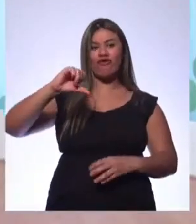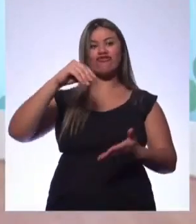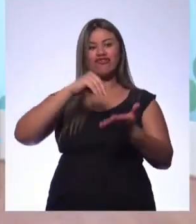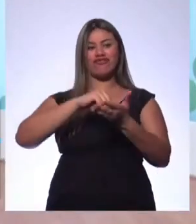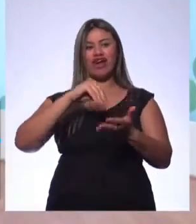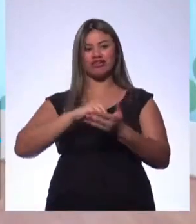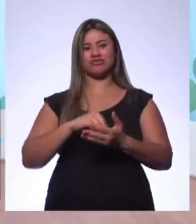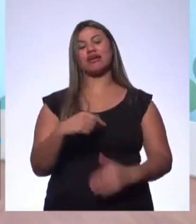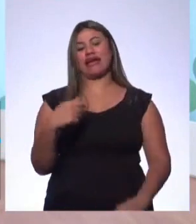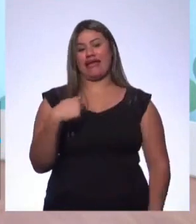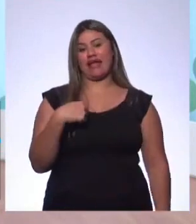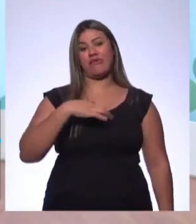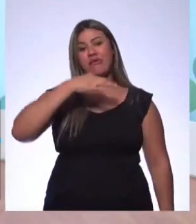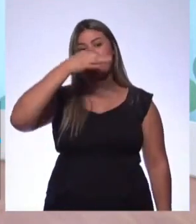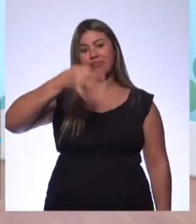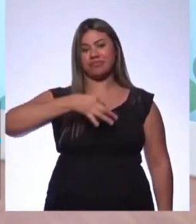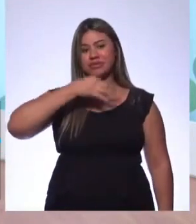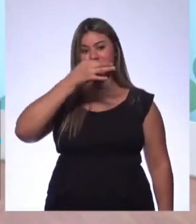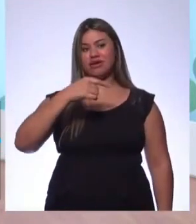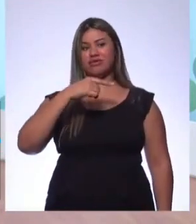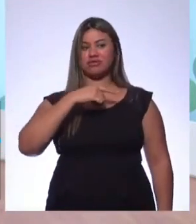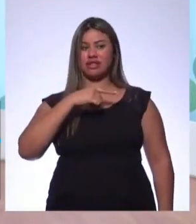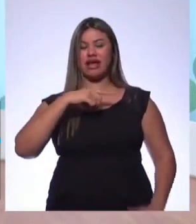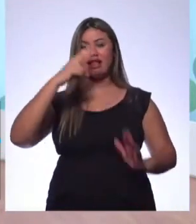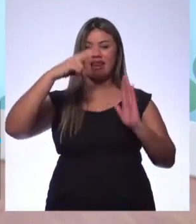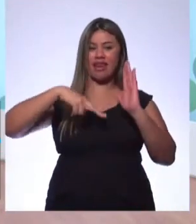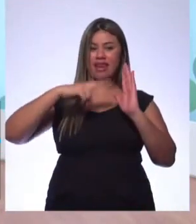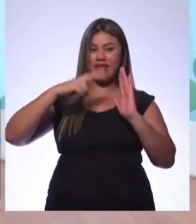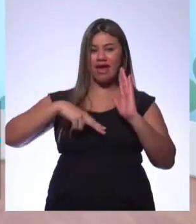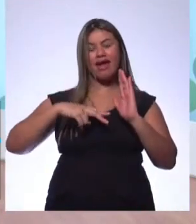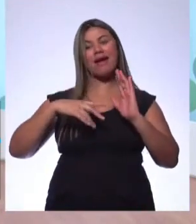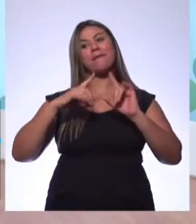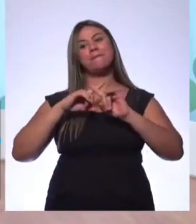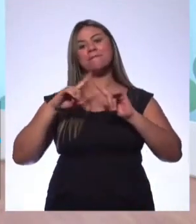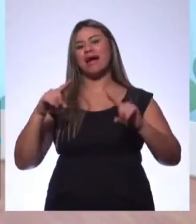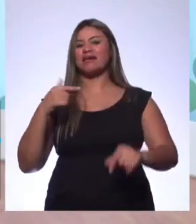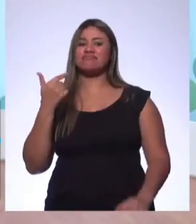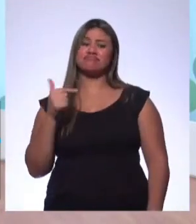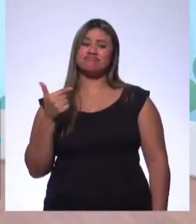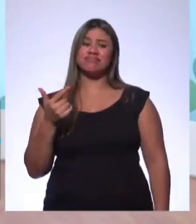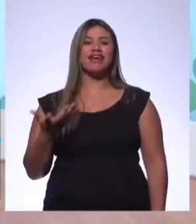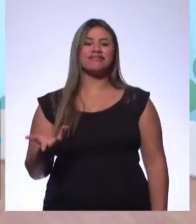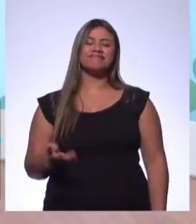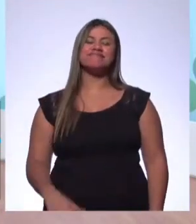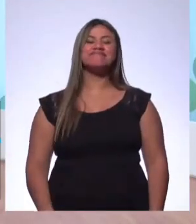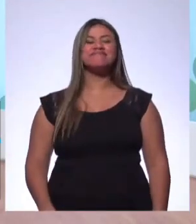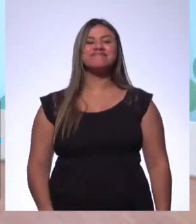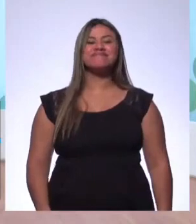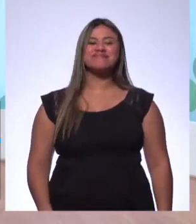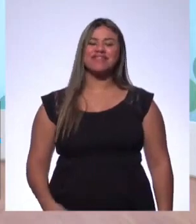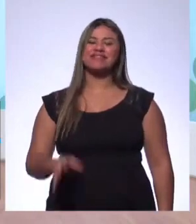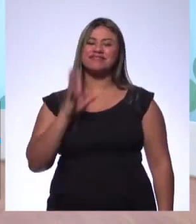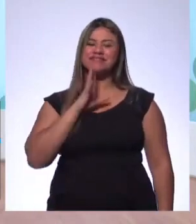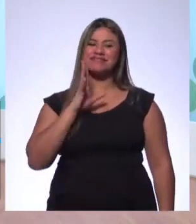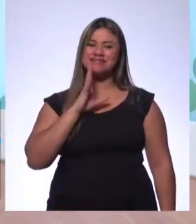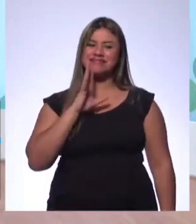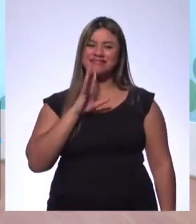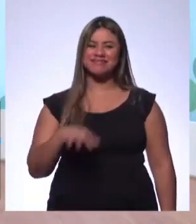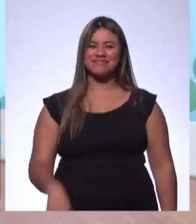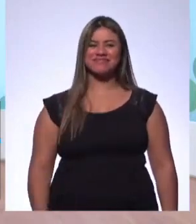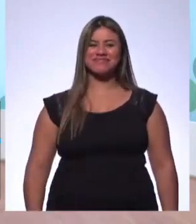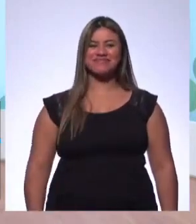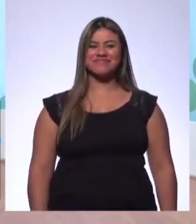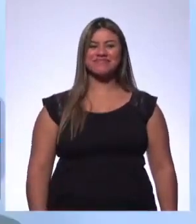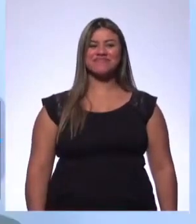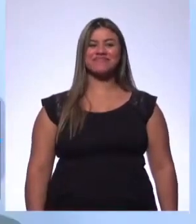Eu acho, minha opinião, que as pessoas deveriam ler, mas não vão ler. Então é bem bacana isso, acredito eu, na minha opinião. E